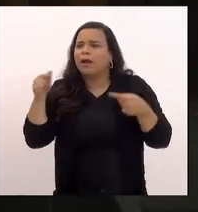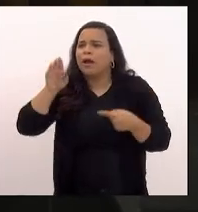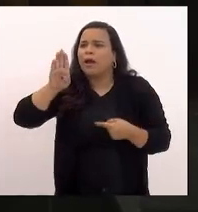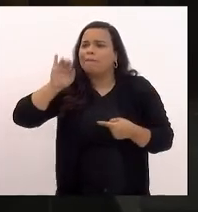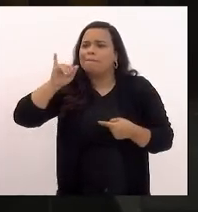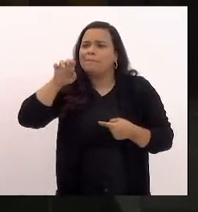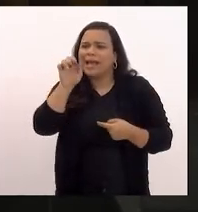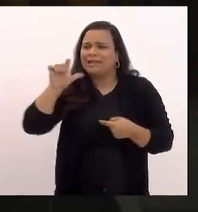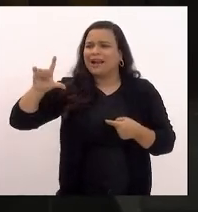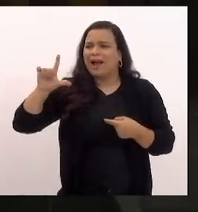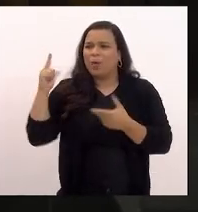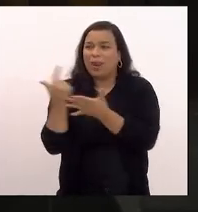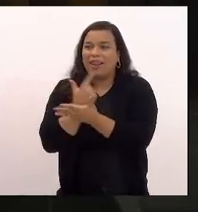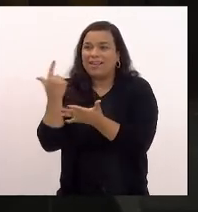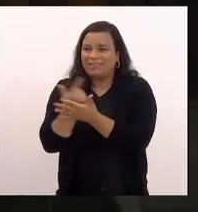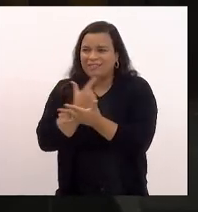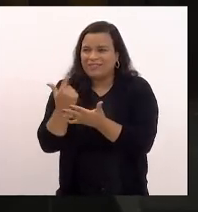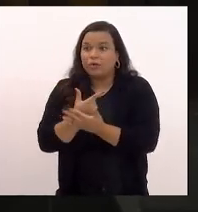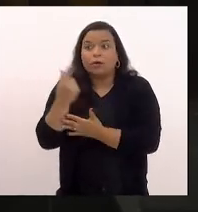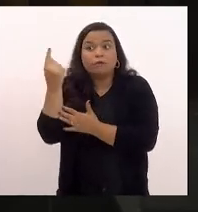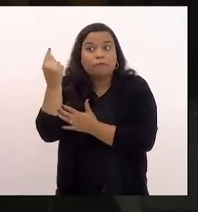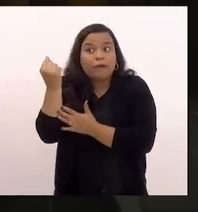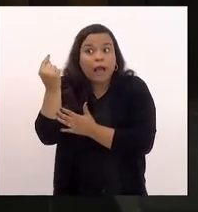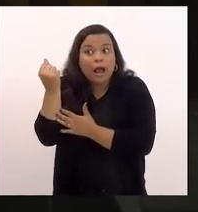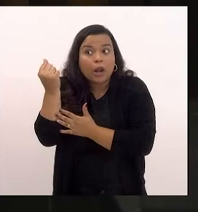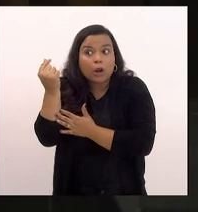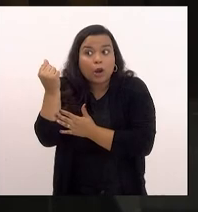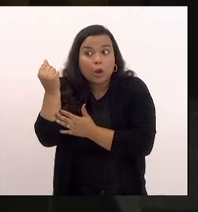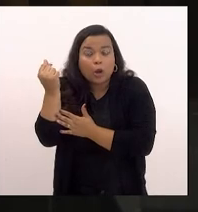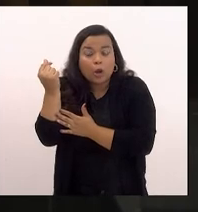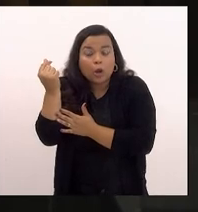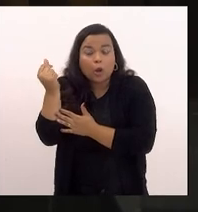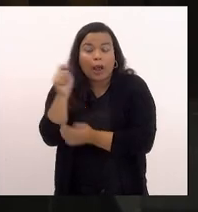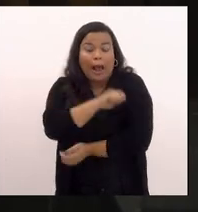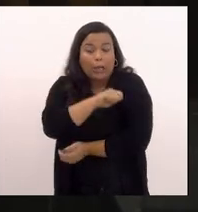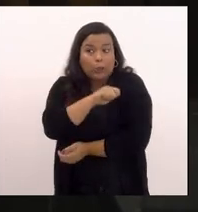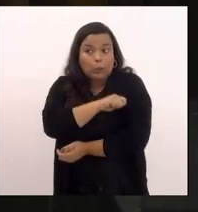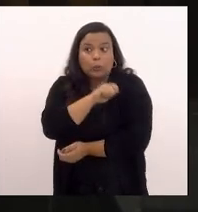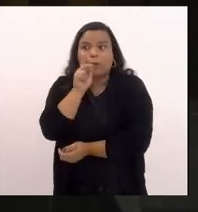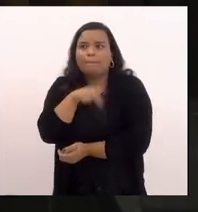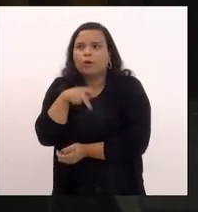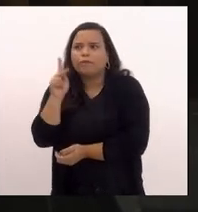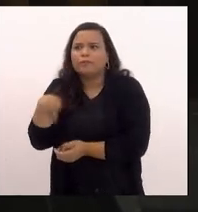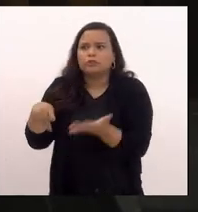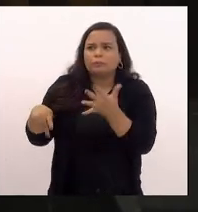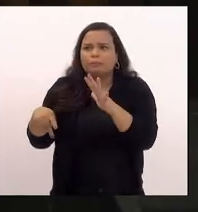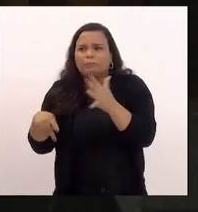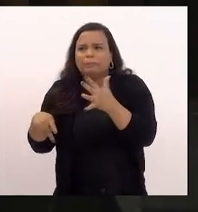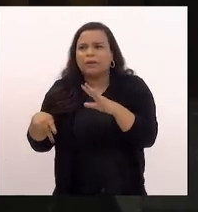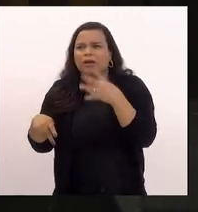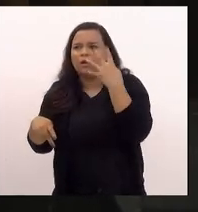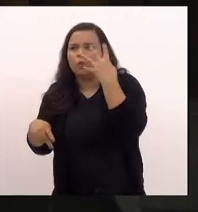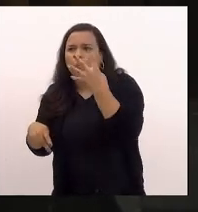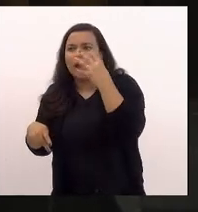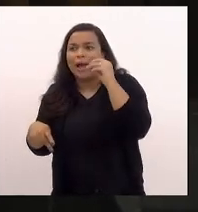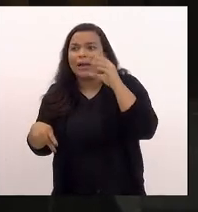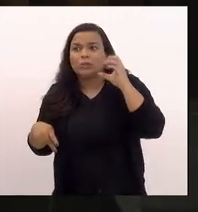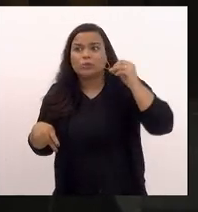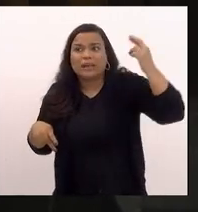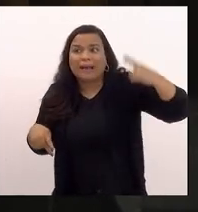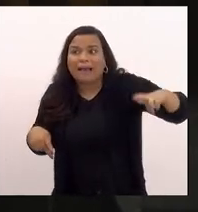um gasto unitário por aluno e professor ao redor da casa de 400 reais